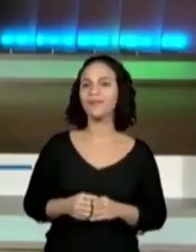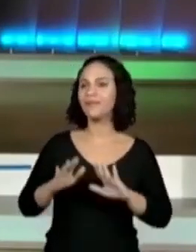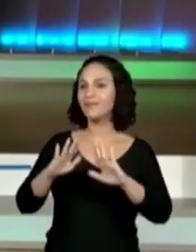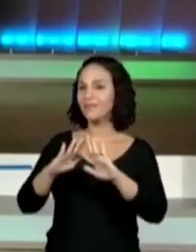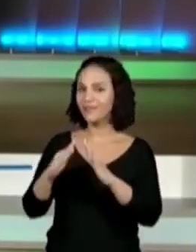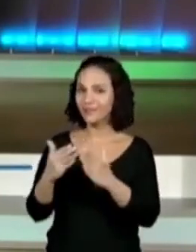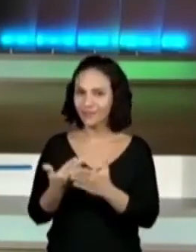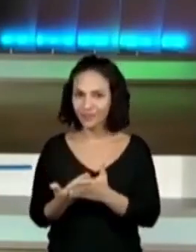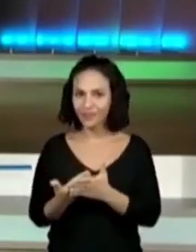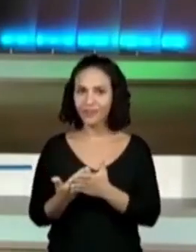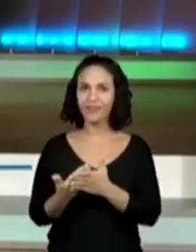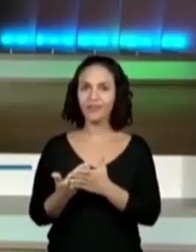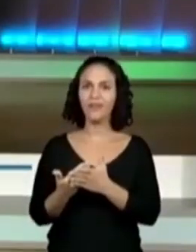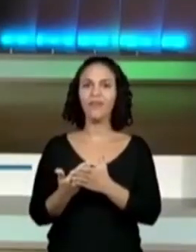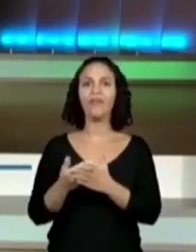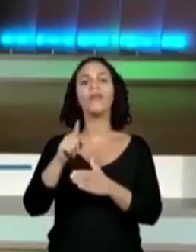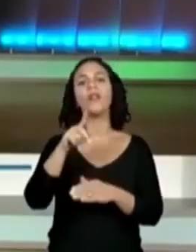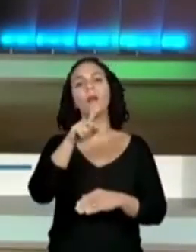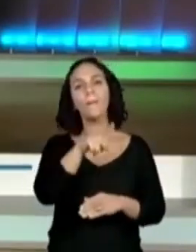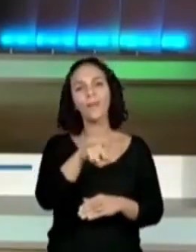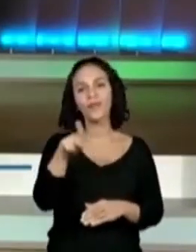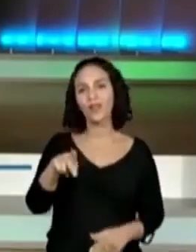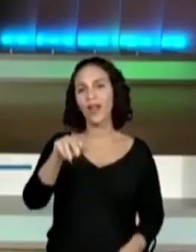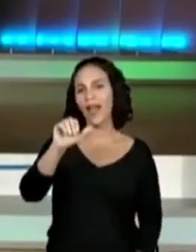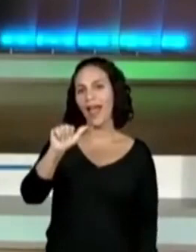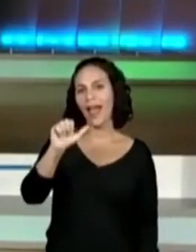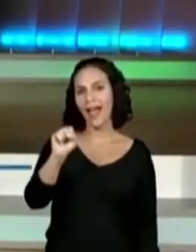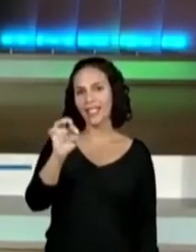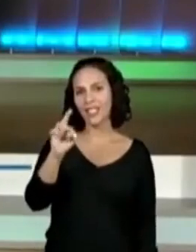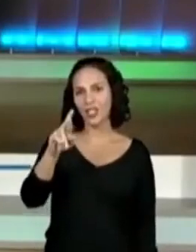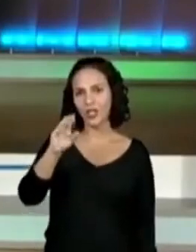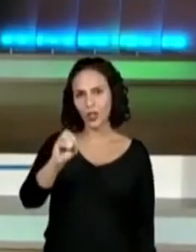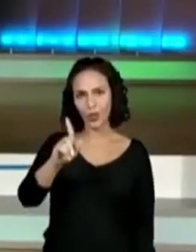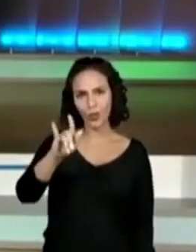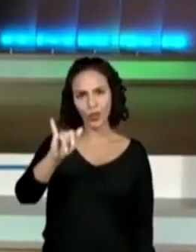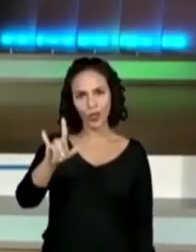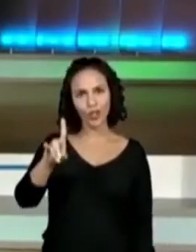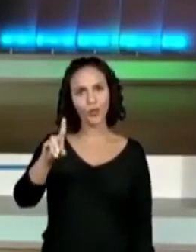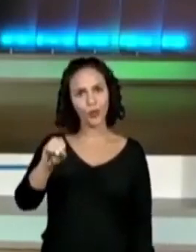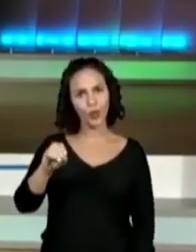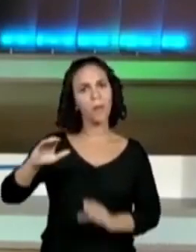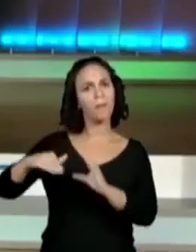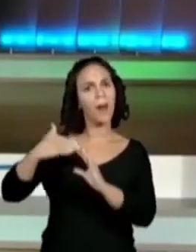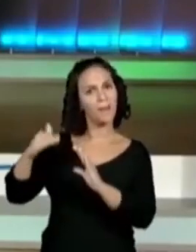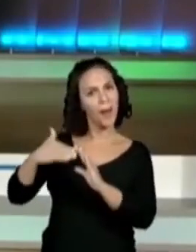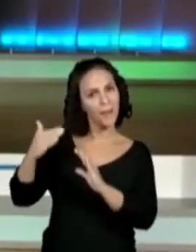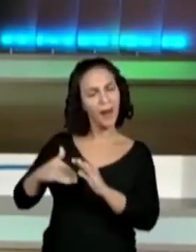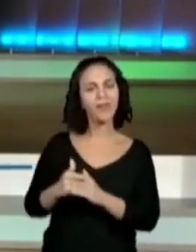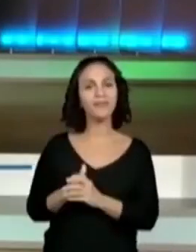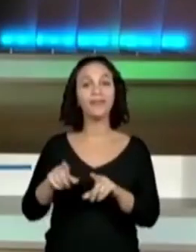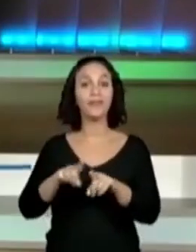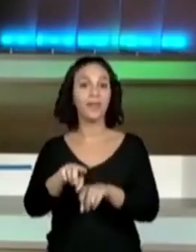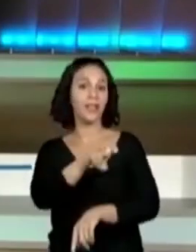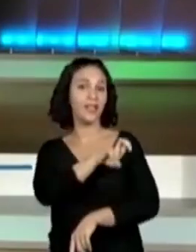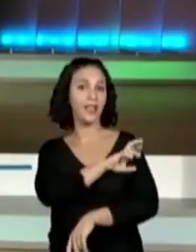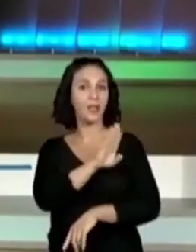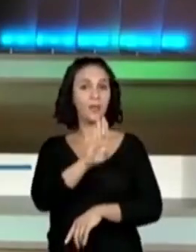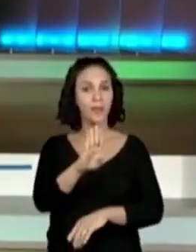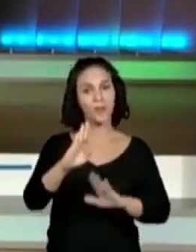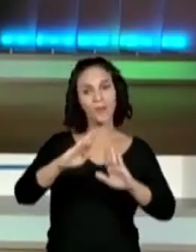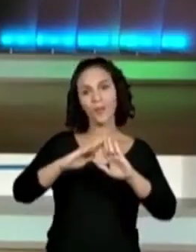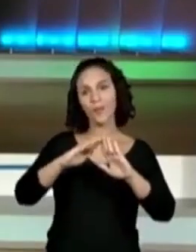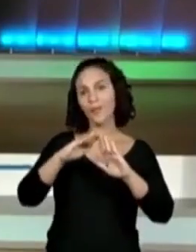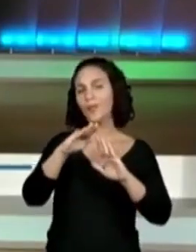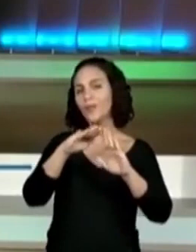escola professor Astrogildo participando. A galera do quinto ano B da escola professor